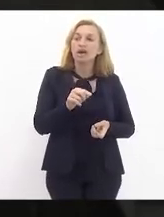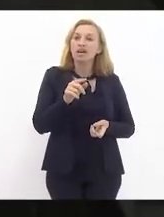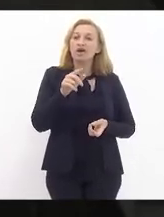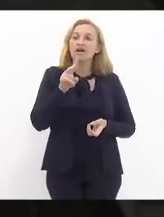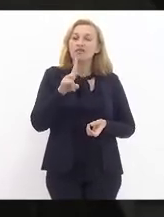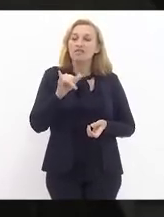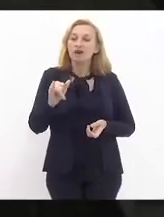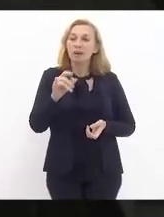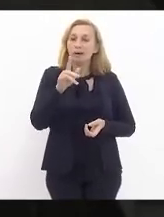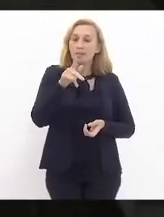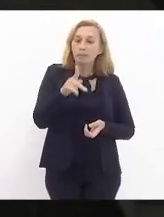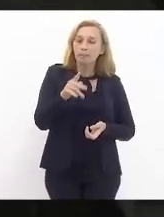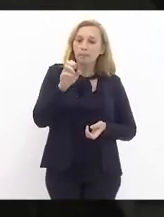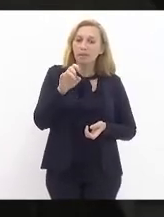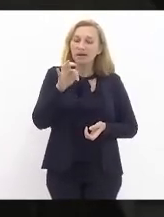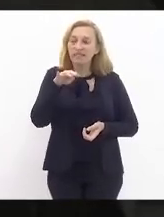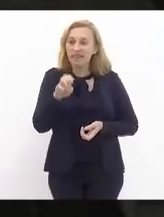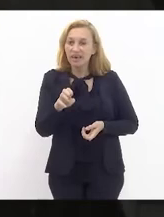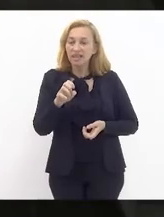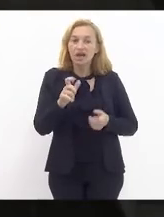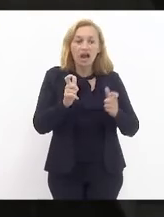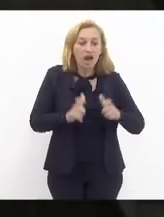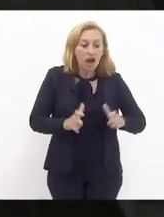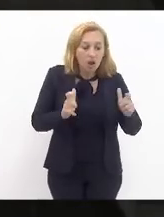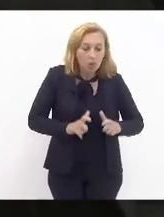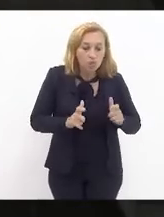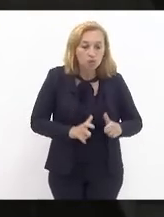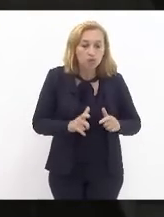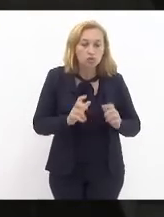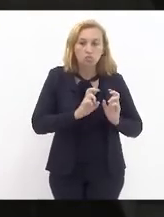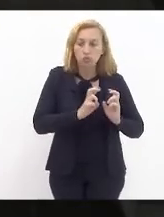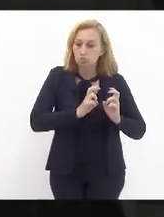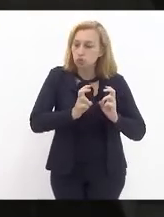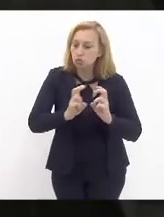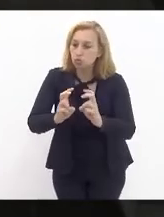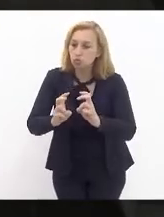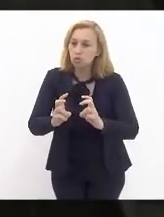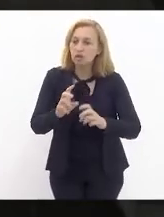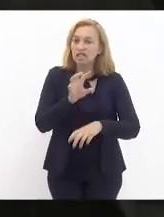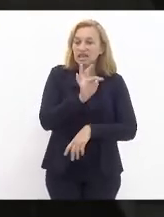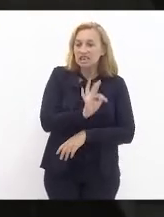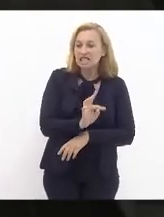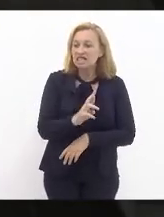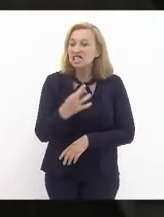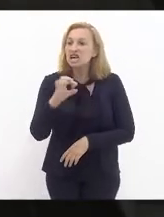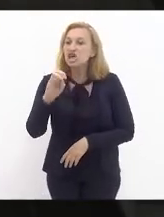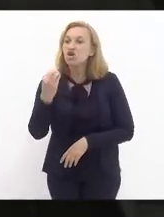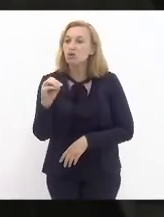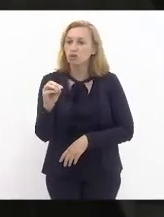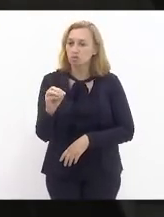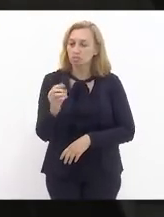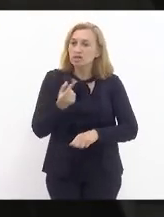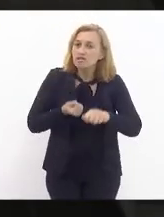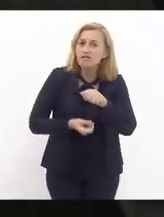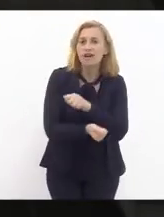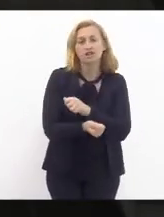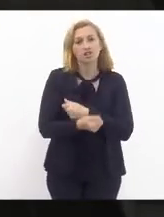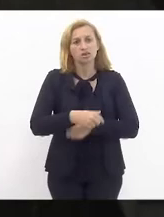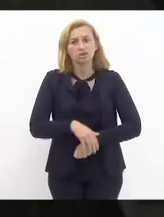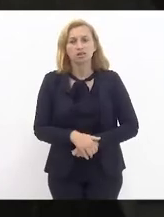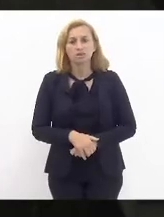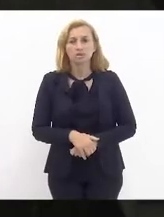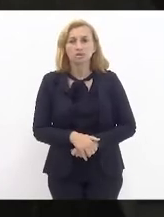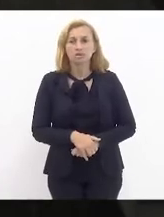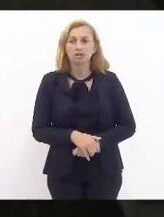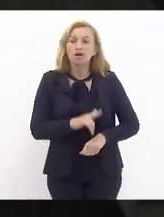é o lastro, é o dormente, é o trilho. Investe em